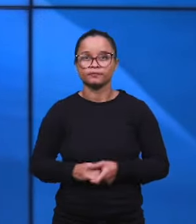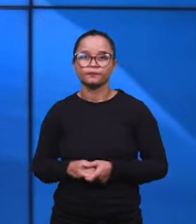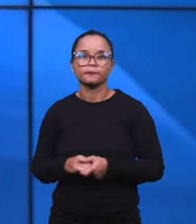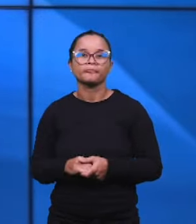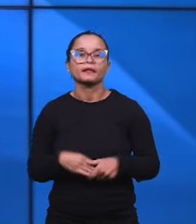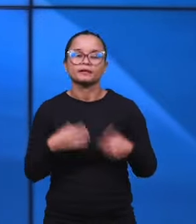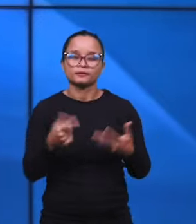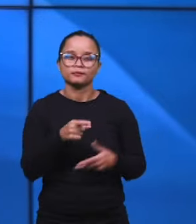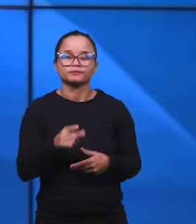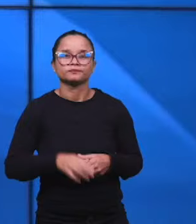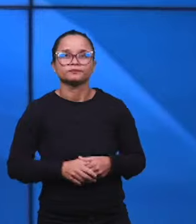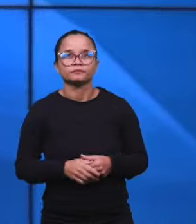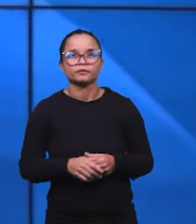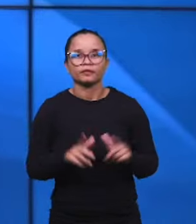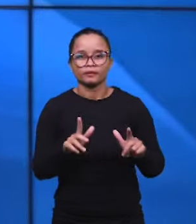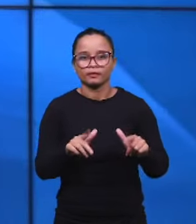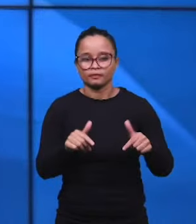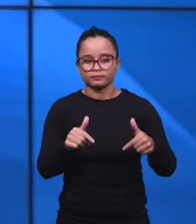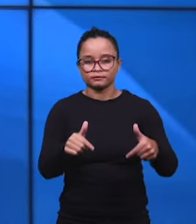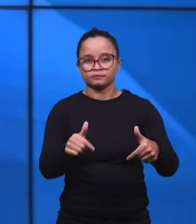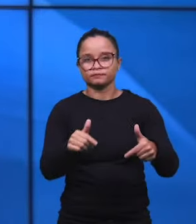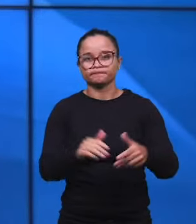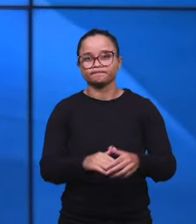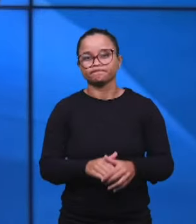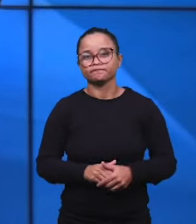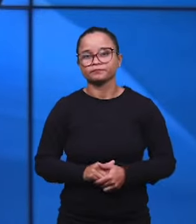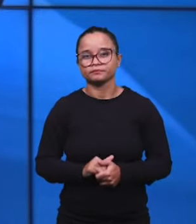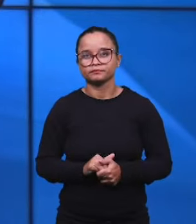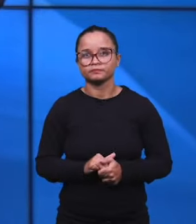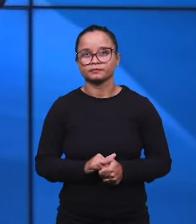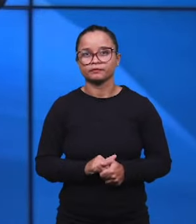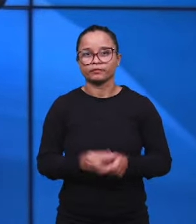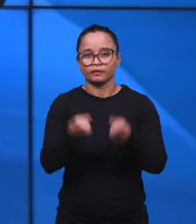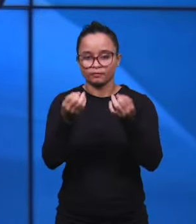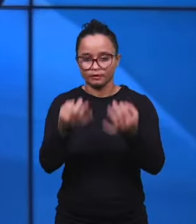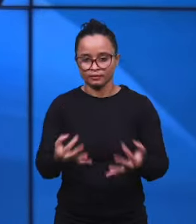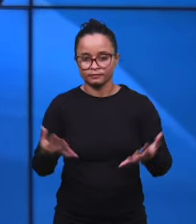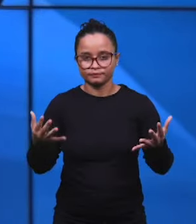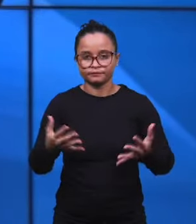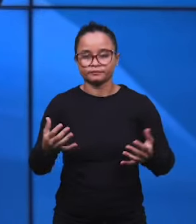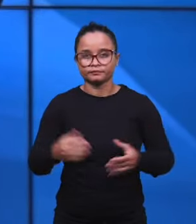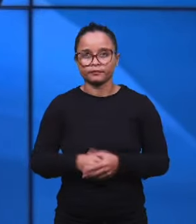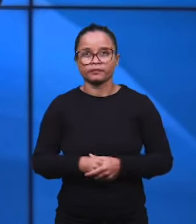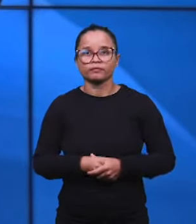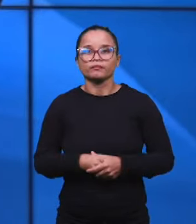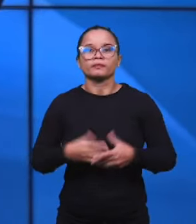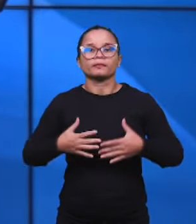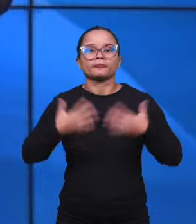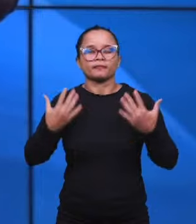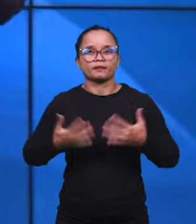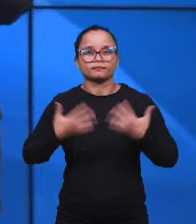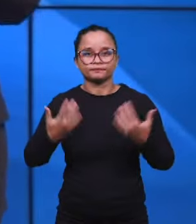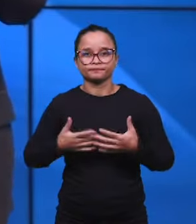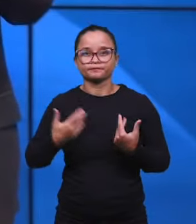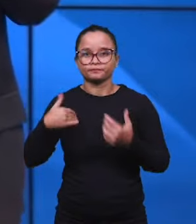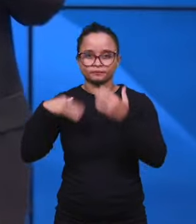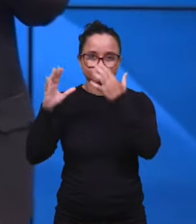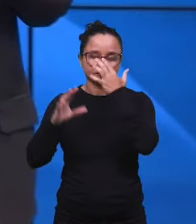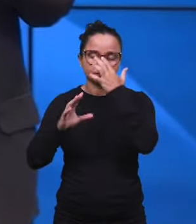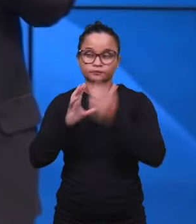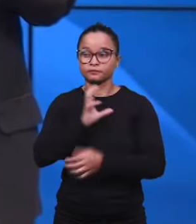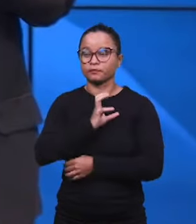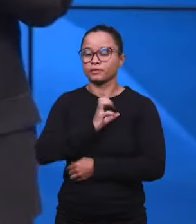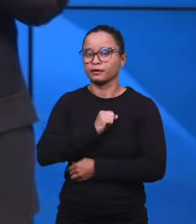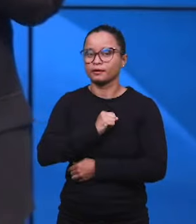idade e ele vai estar ali manifestando ali a expressão, né? Da maior alegria